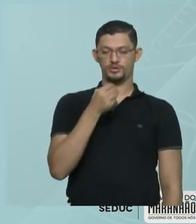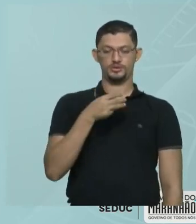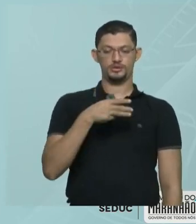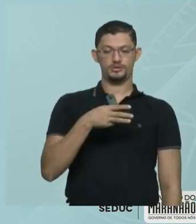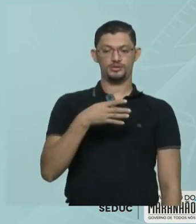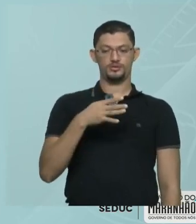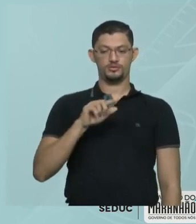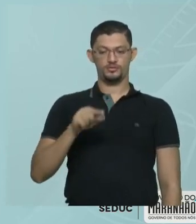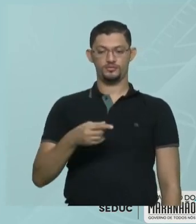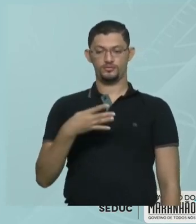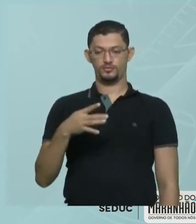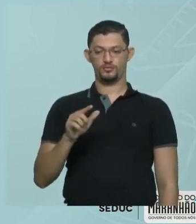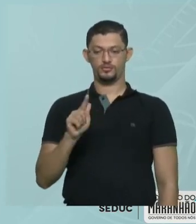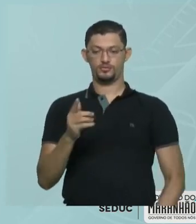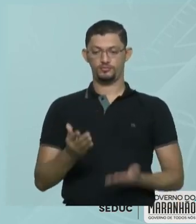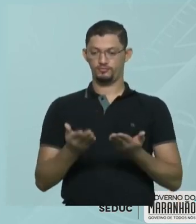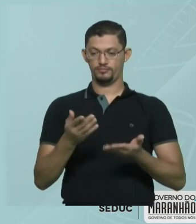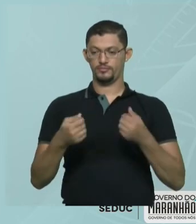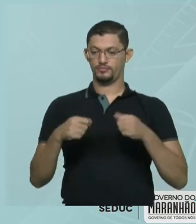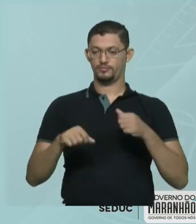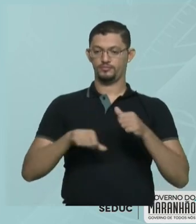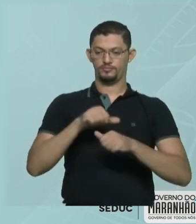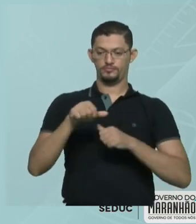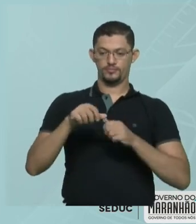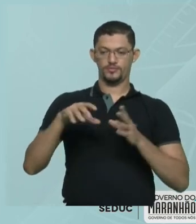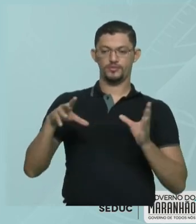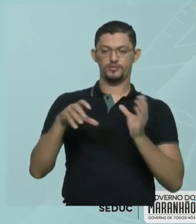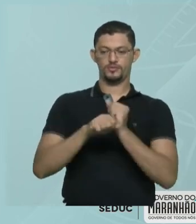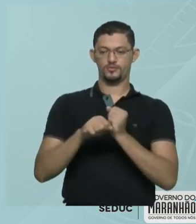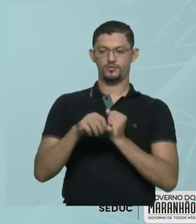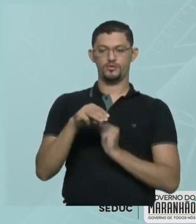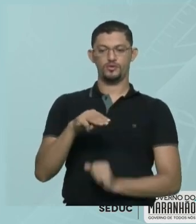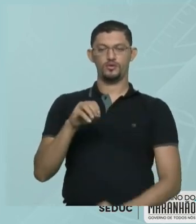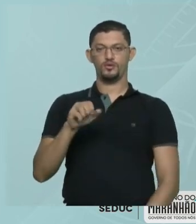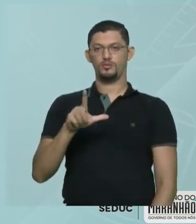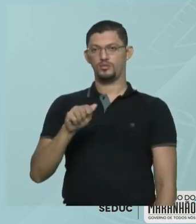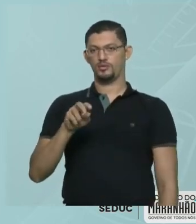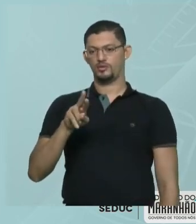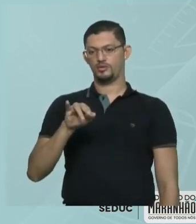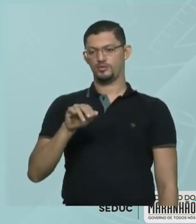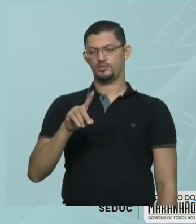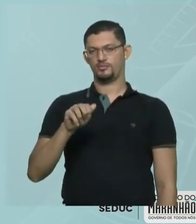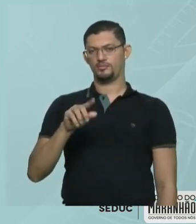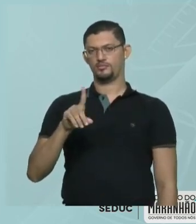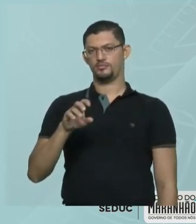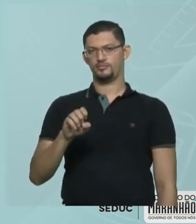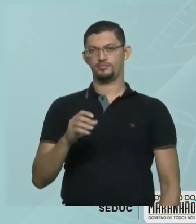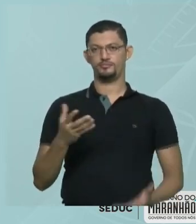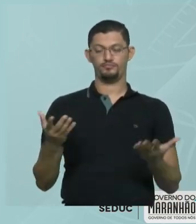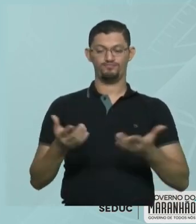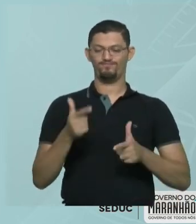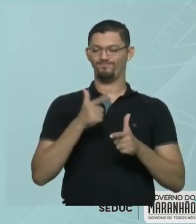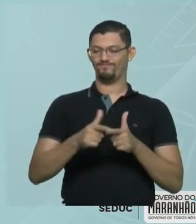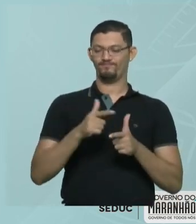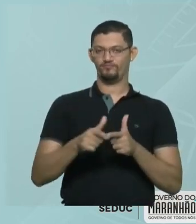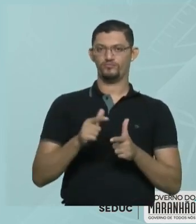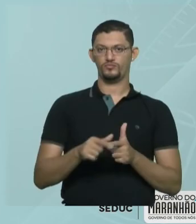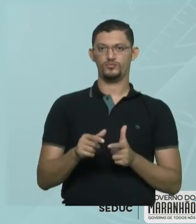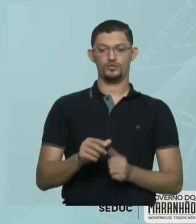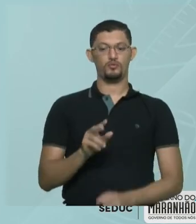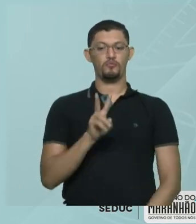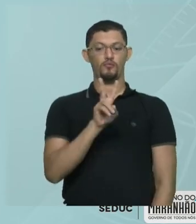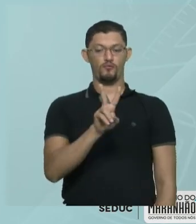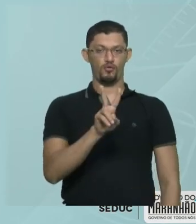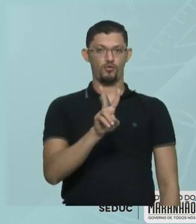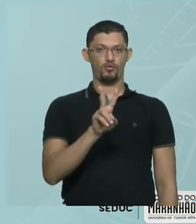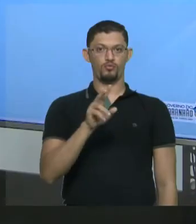E ele quer para calcular a molaridade. Temos mais uma vez um problema aqui. Qual o problema? Ele está me dando o volume. Isso tudo bem.